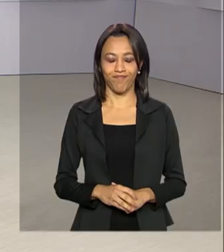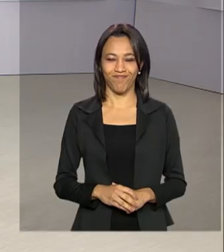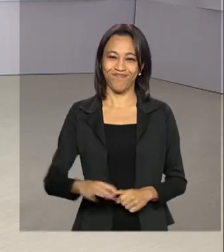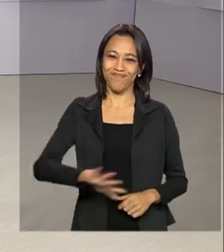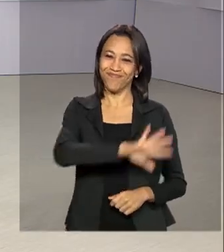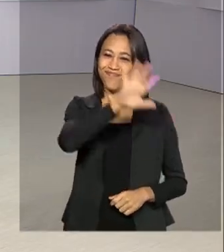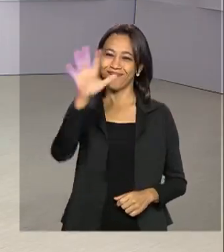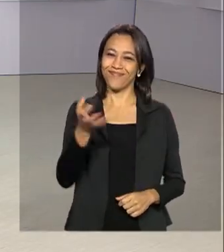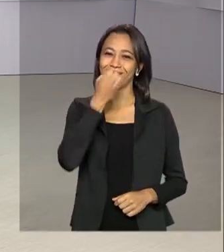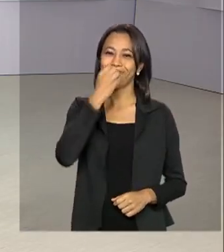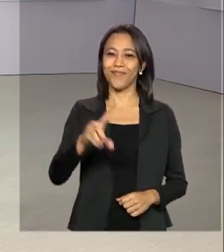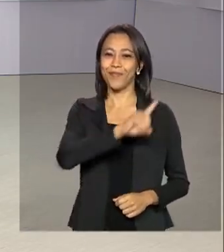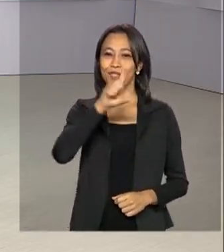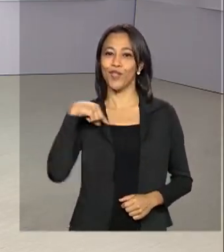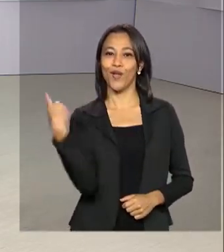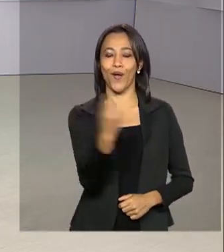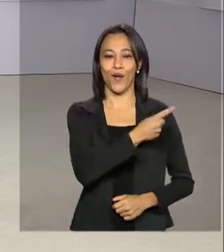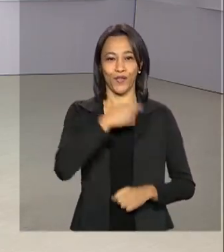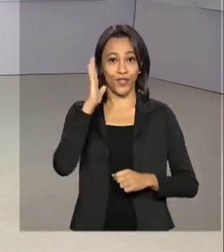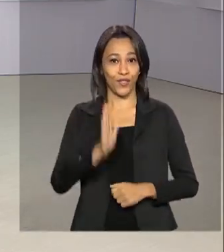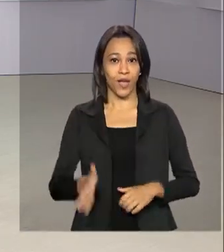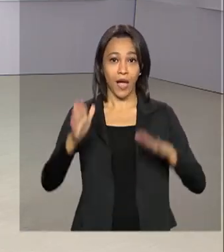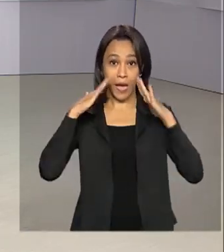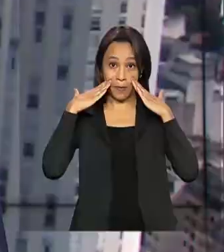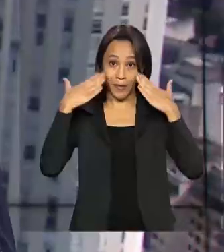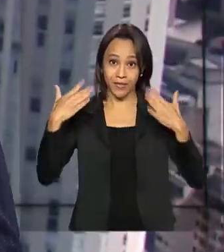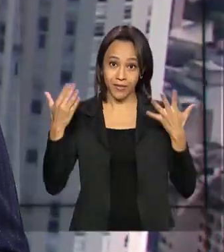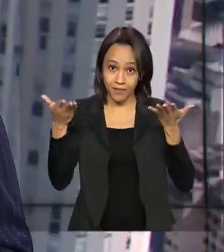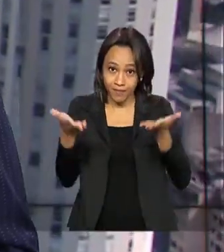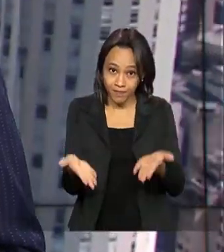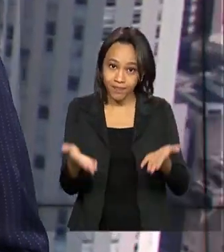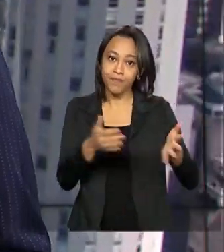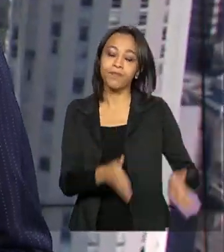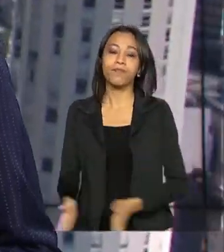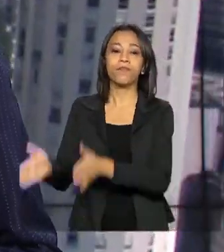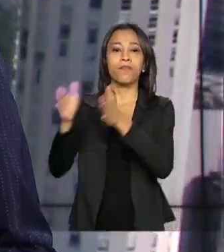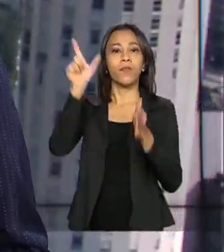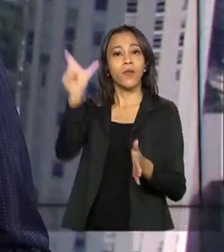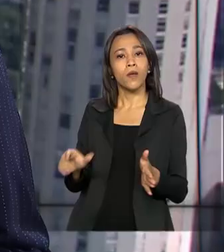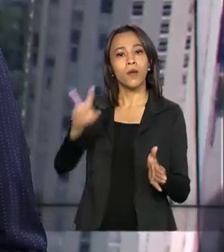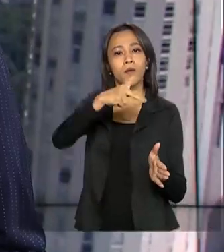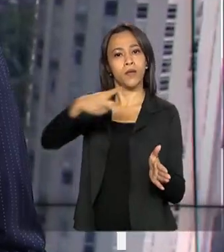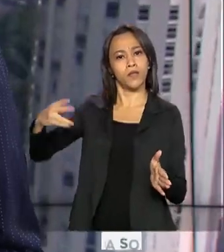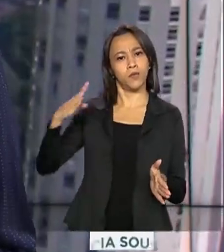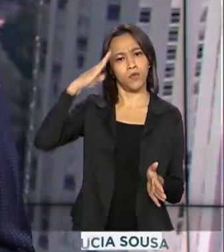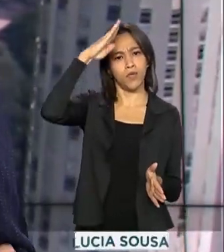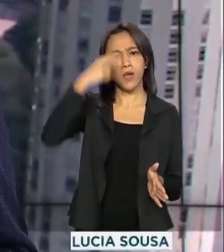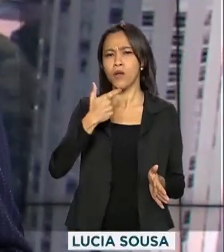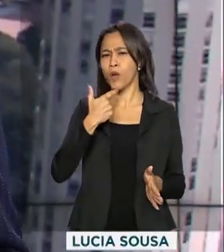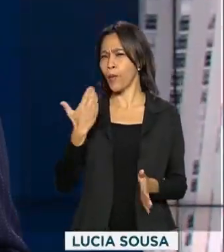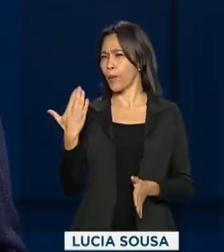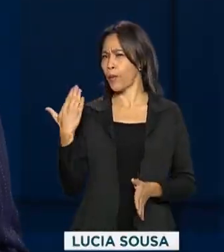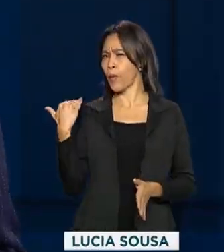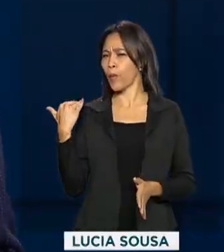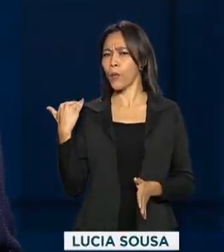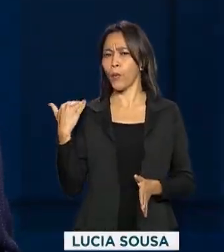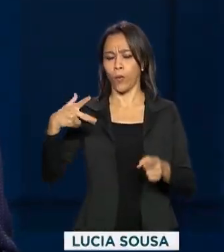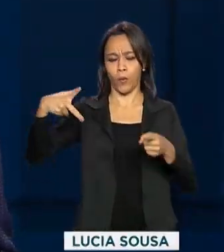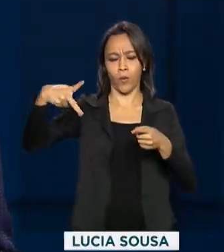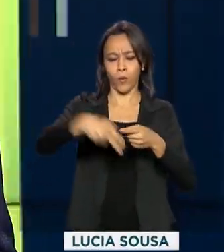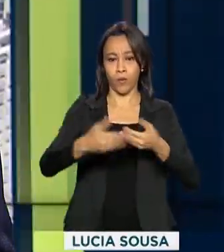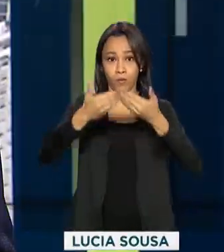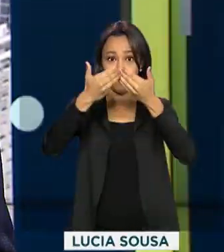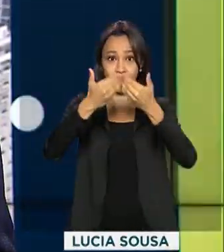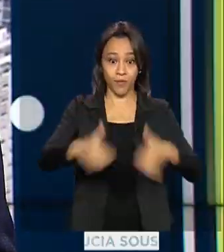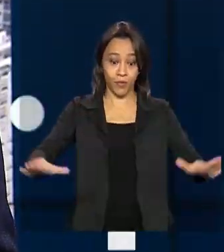Olá, bom dia. Já estamos no ar com o Governo Agora. O presidente Jair Bolsonaro inaugurou agora há pouco um novo